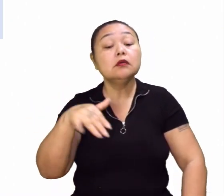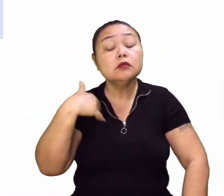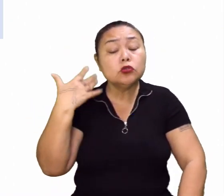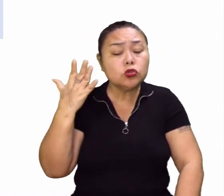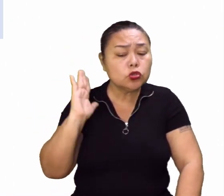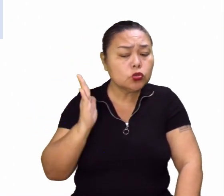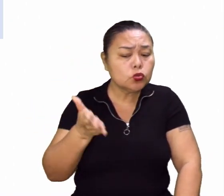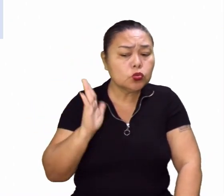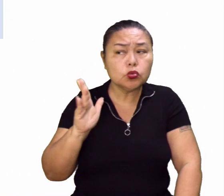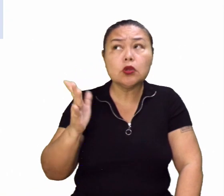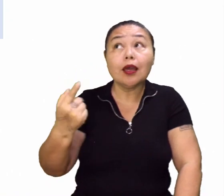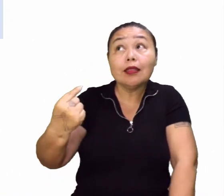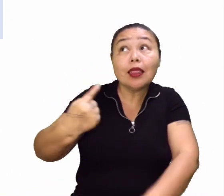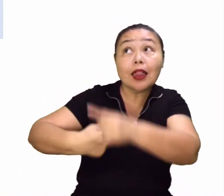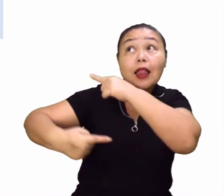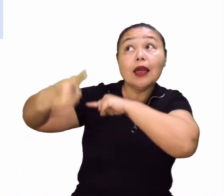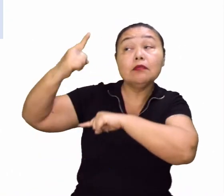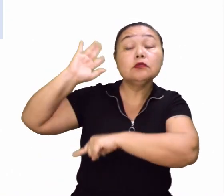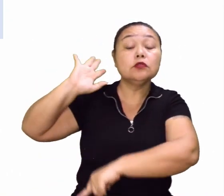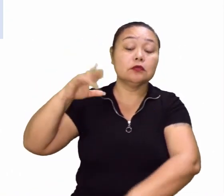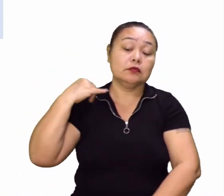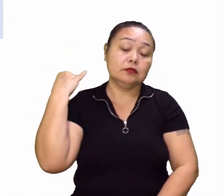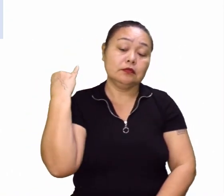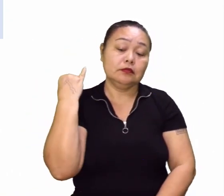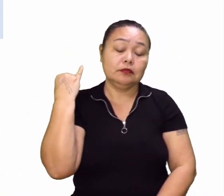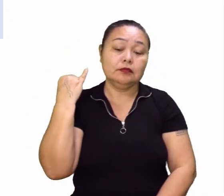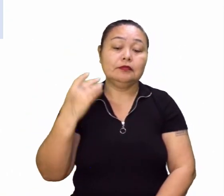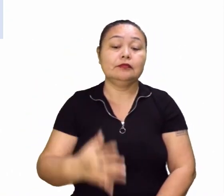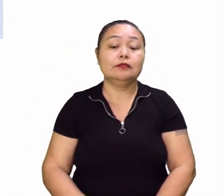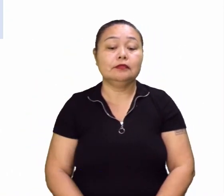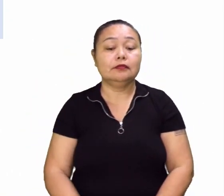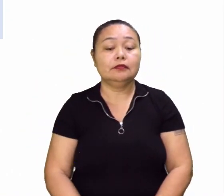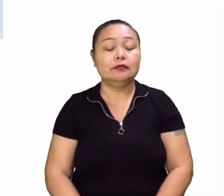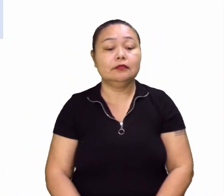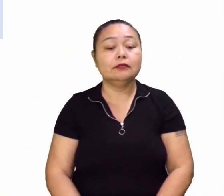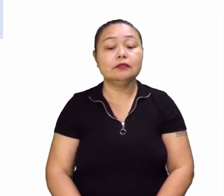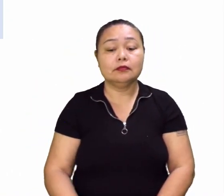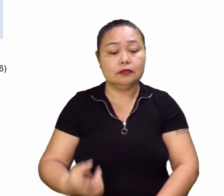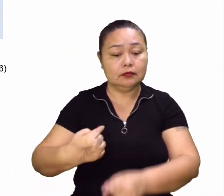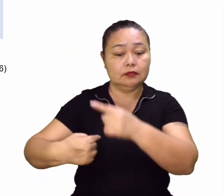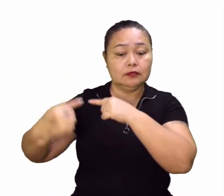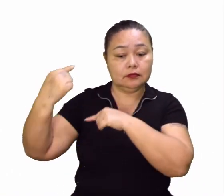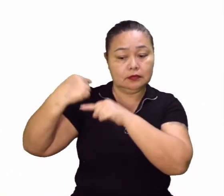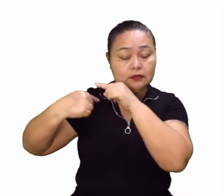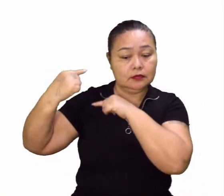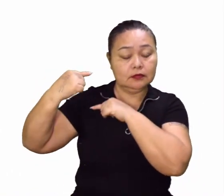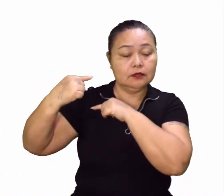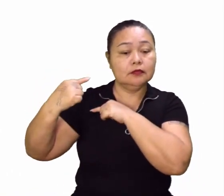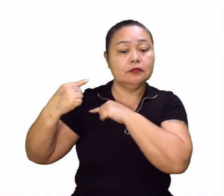considerado importante. Exato. É há muito tempo mesmo, galera.